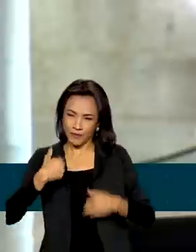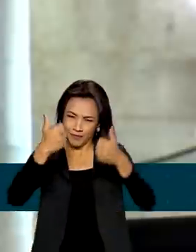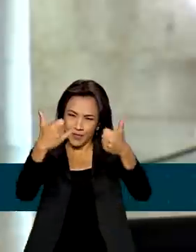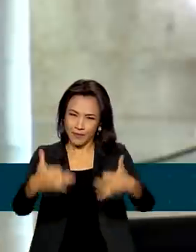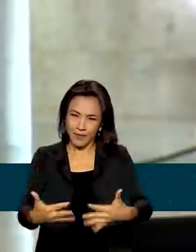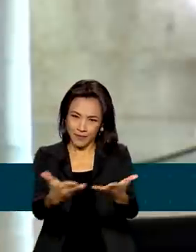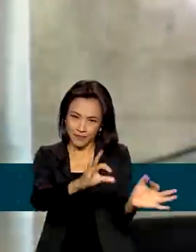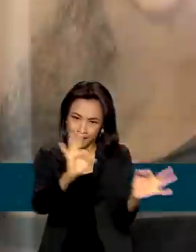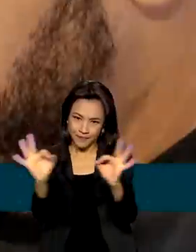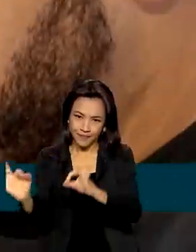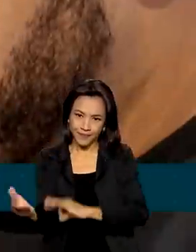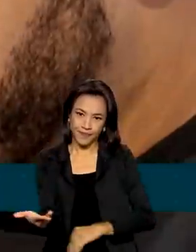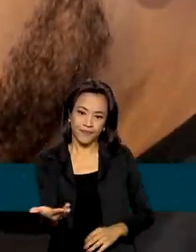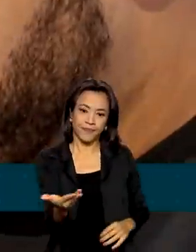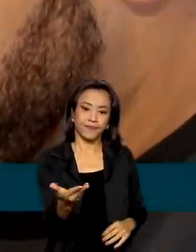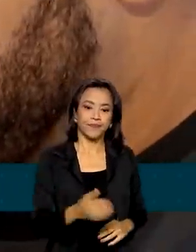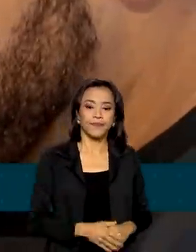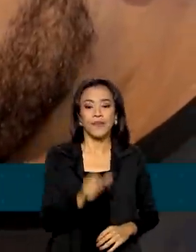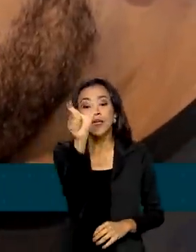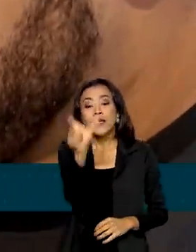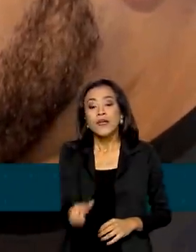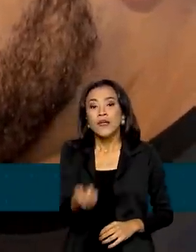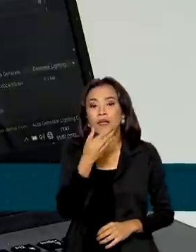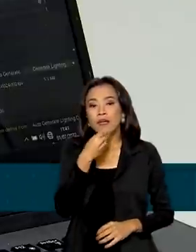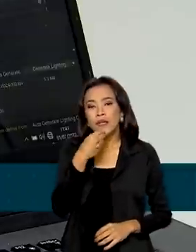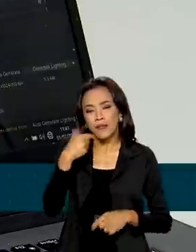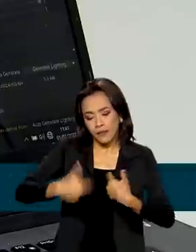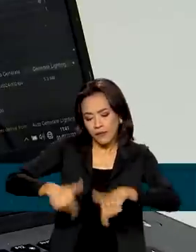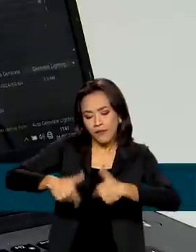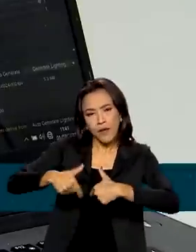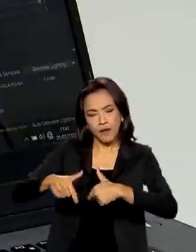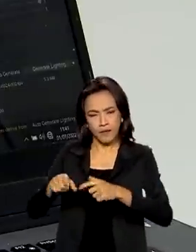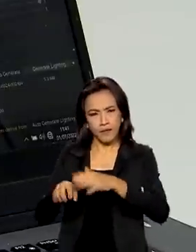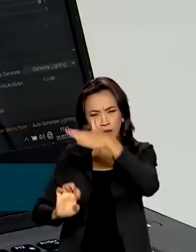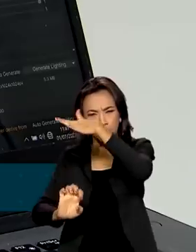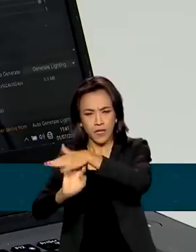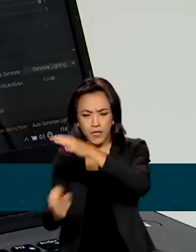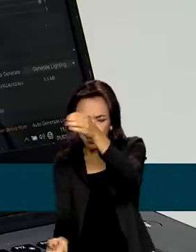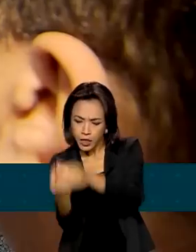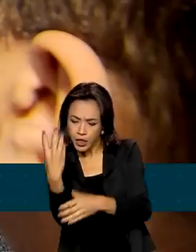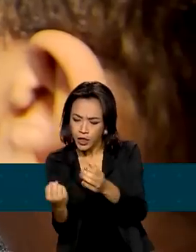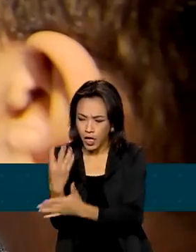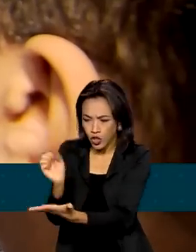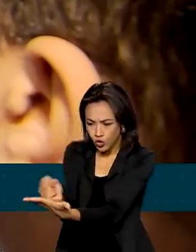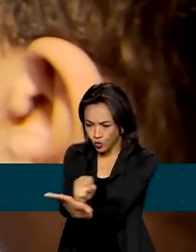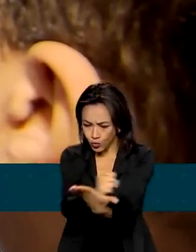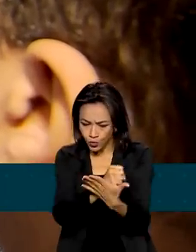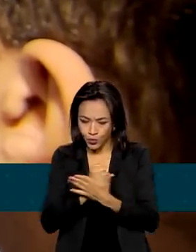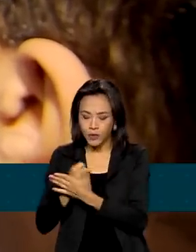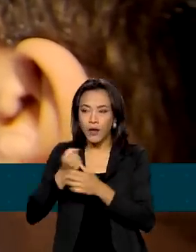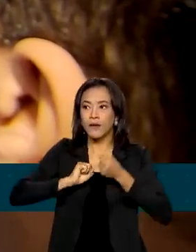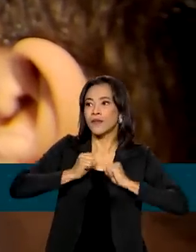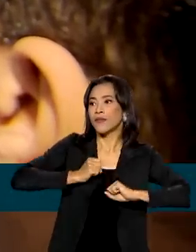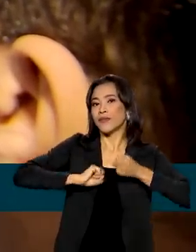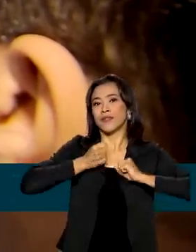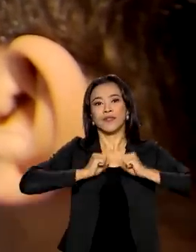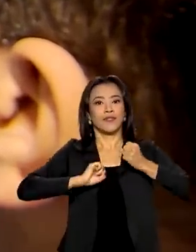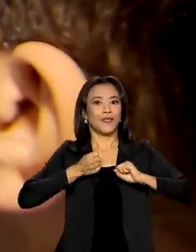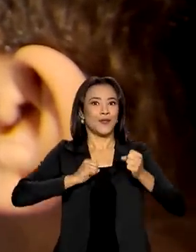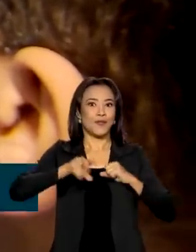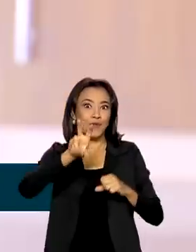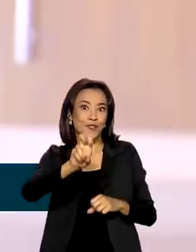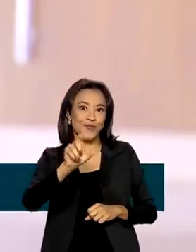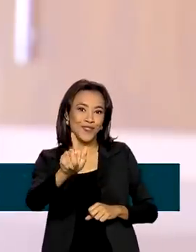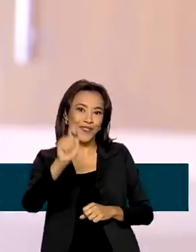reportagem. O Felipe trabalha numa empresa que cria jogos eletrônicos e está ansioso pela chegada do 5G no